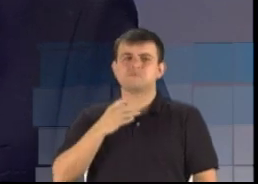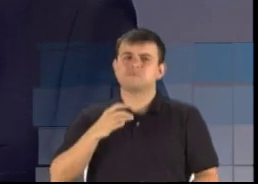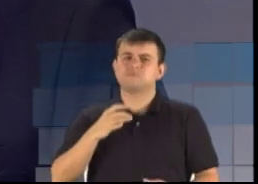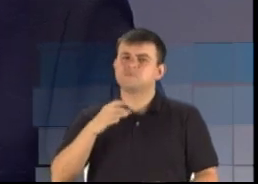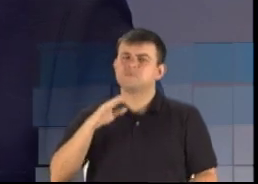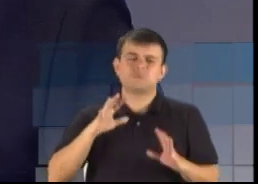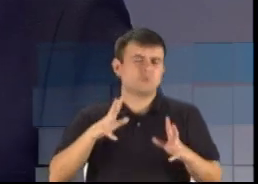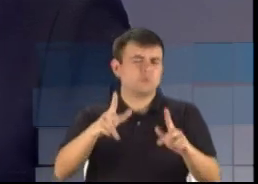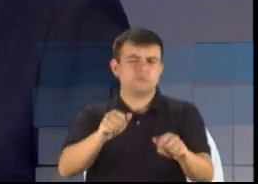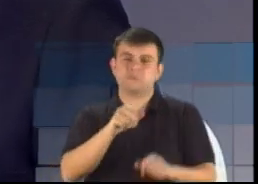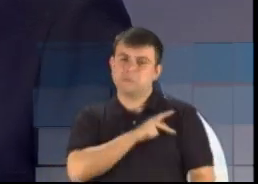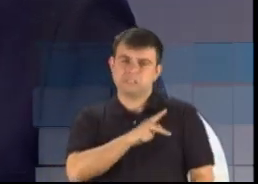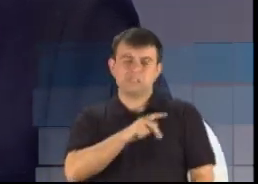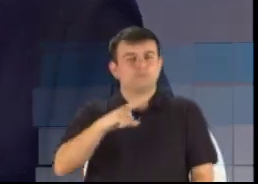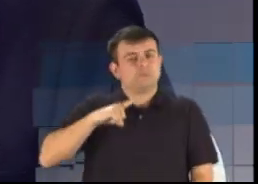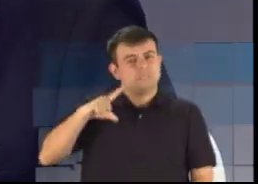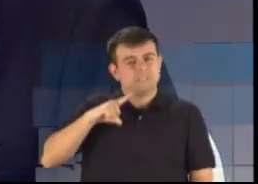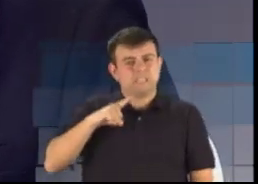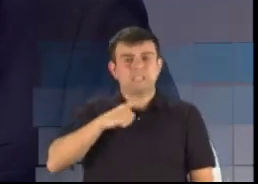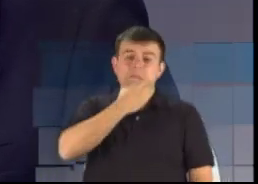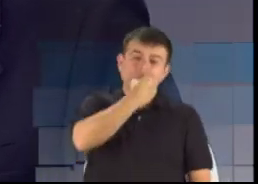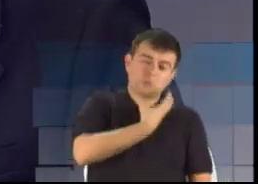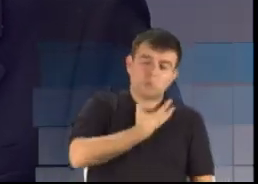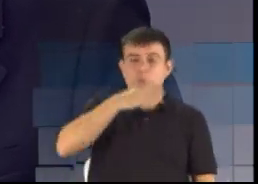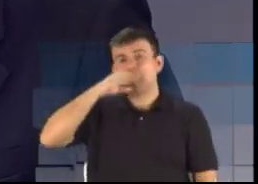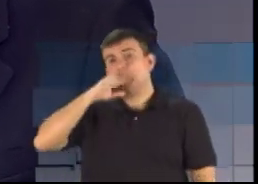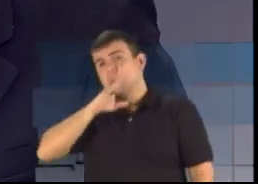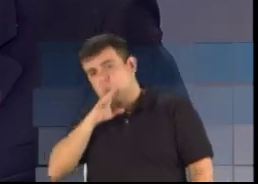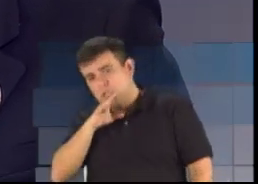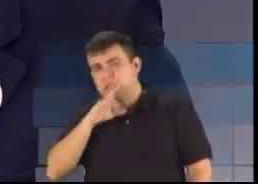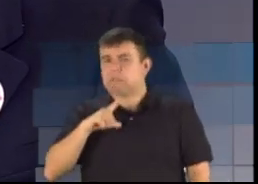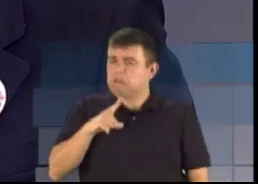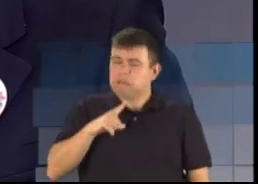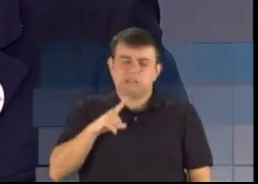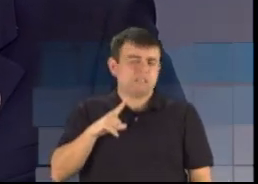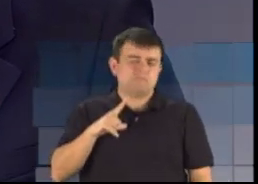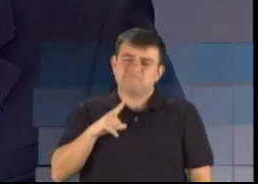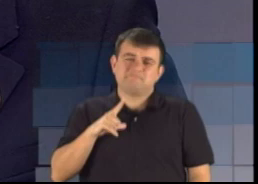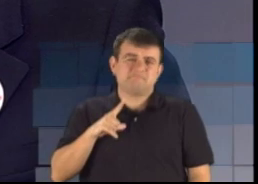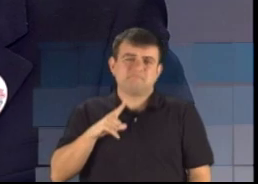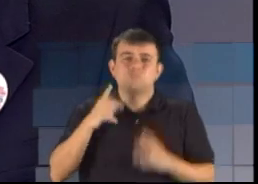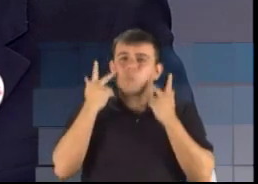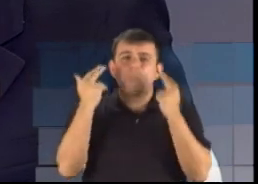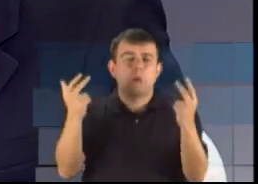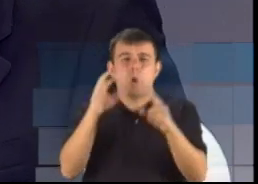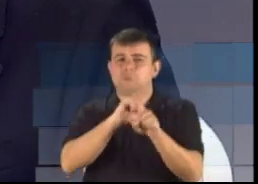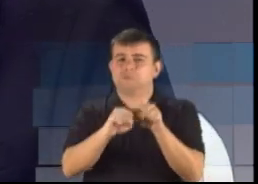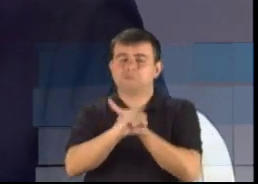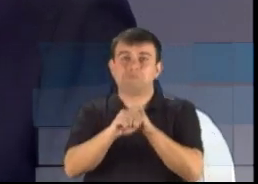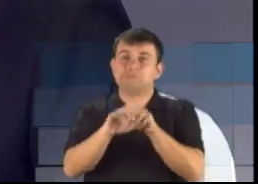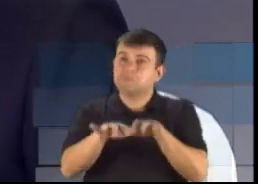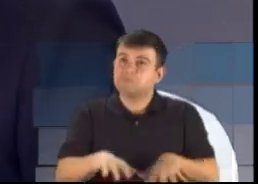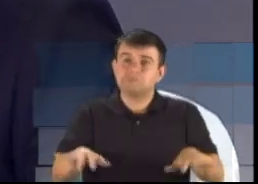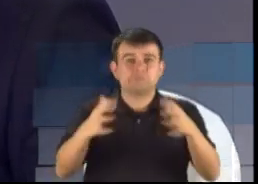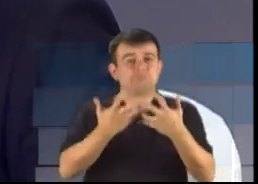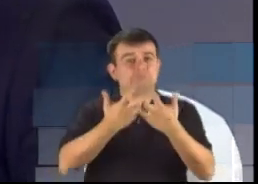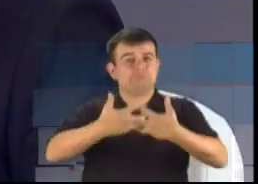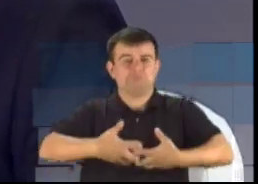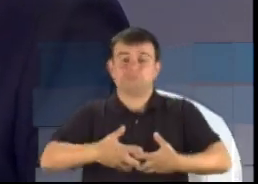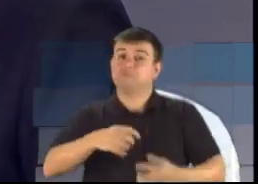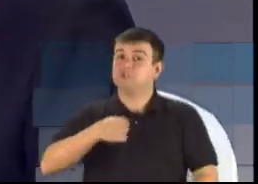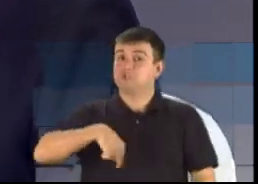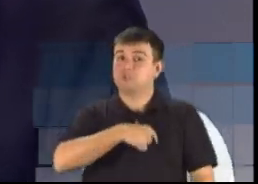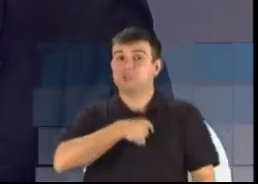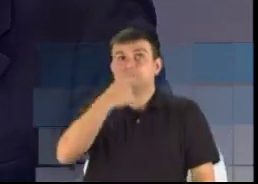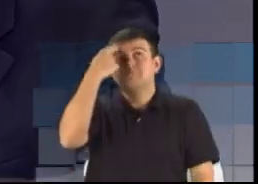e os maus. Isso faz parte dentro desse processo como sociedade. Então, nós não podemos colocar dentro